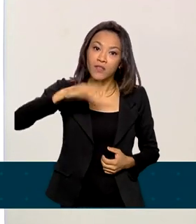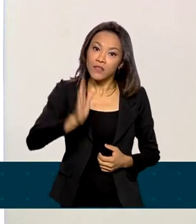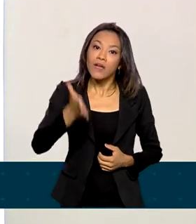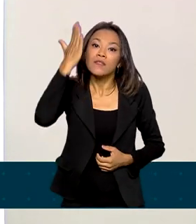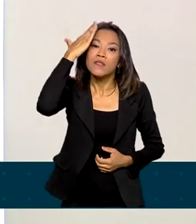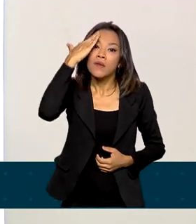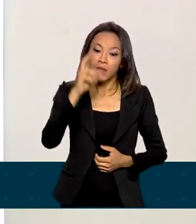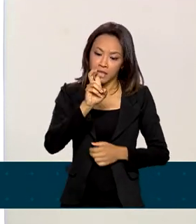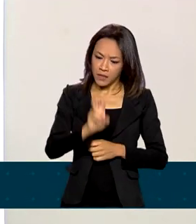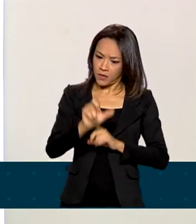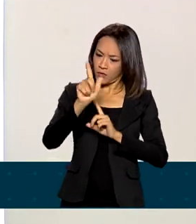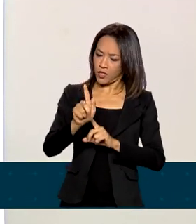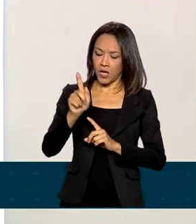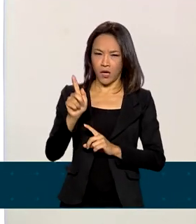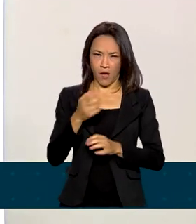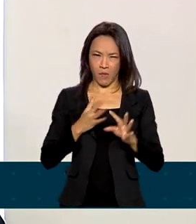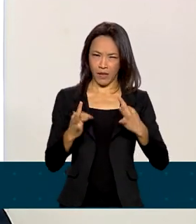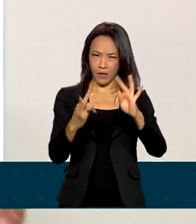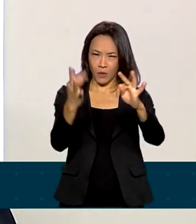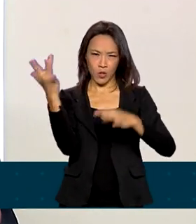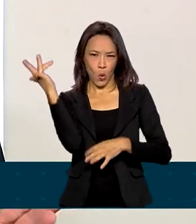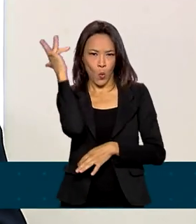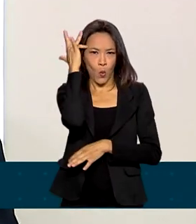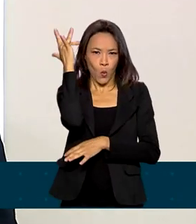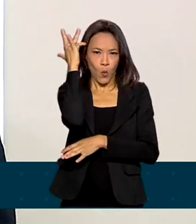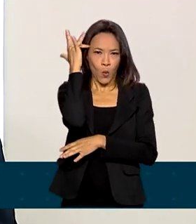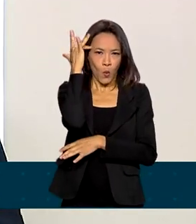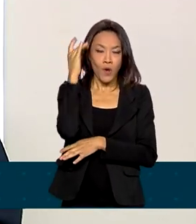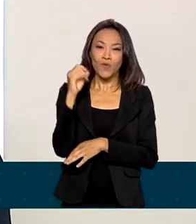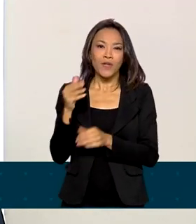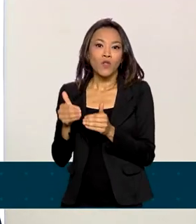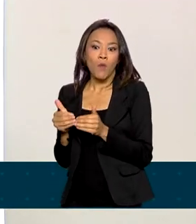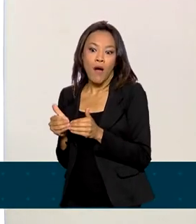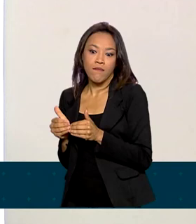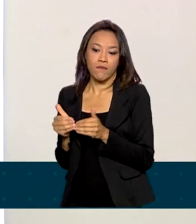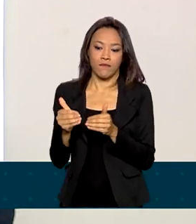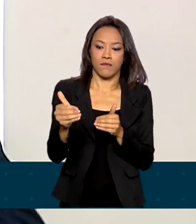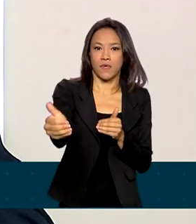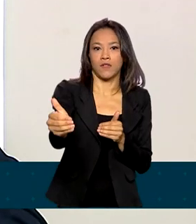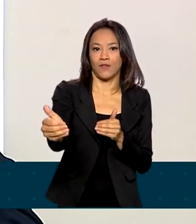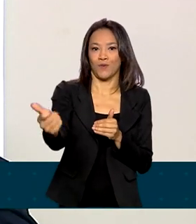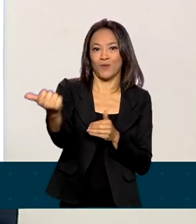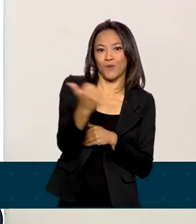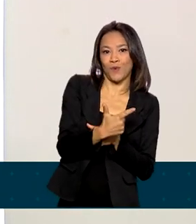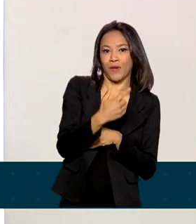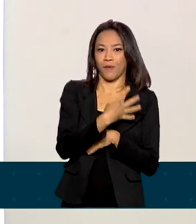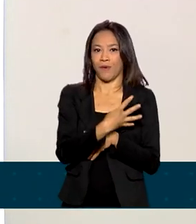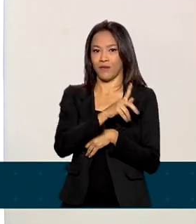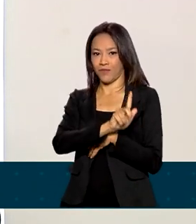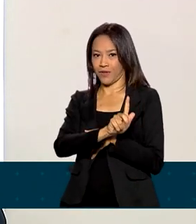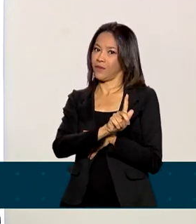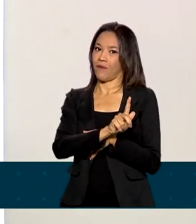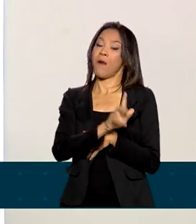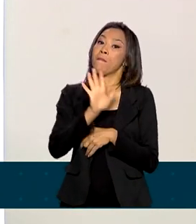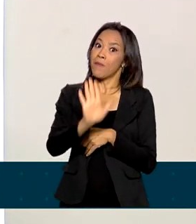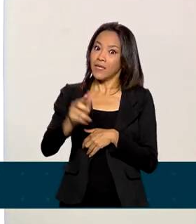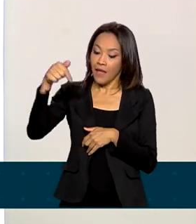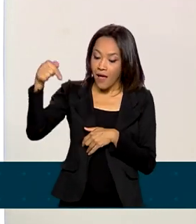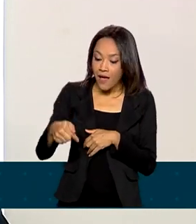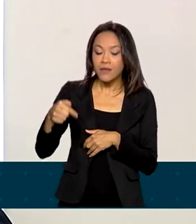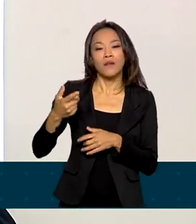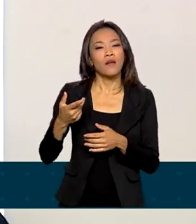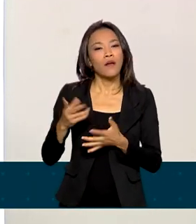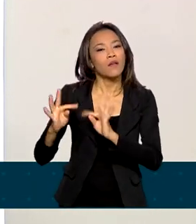considerado a tecnologia de última geração. Ela não é apenas um avanço em relação ao 4G, mas é uma nova forma de tecnologia